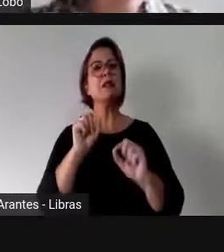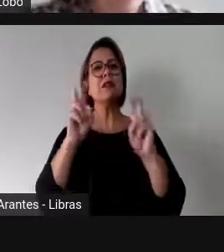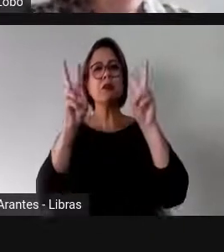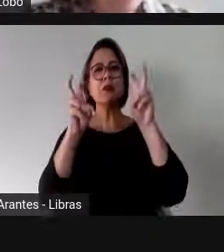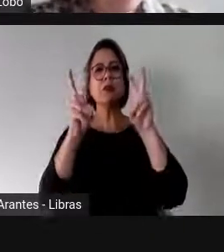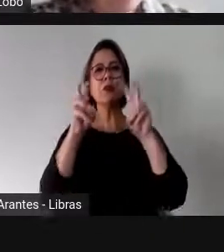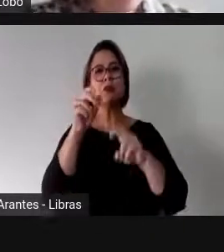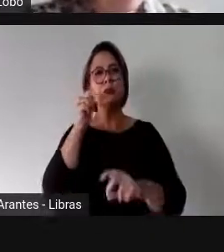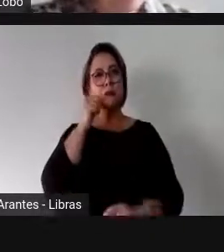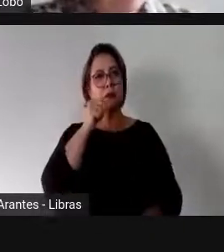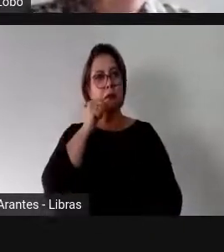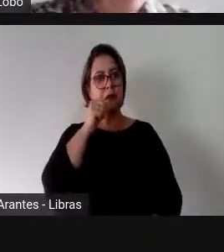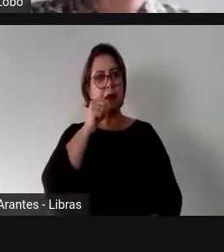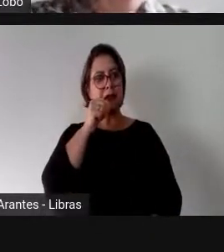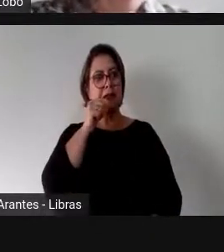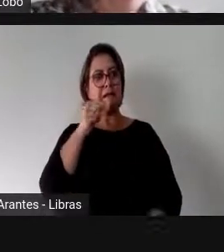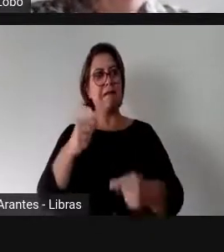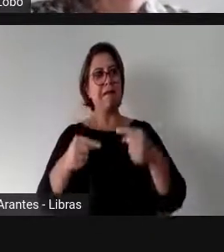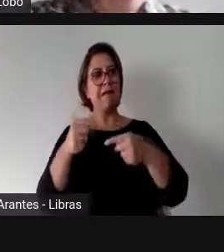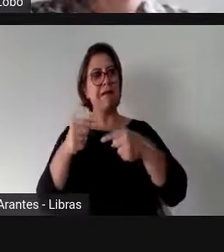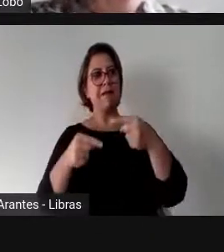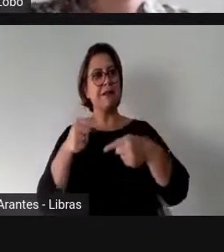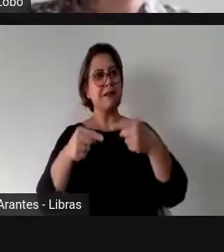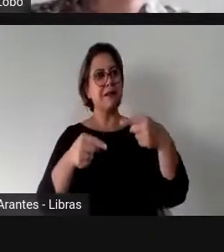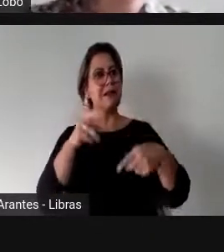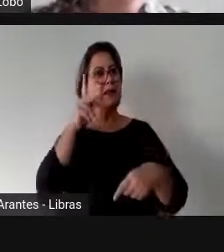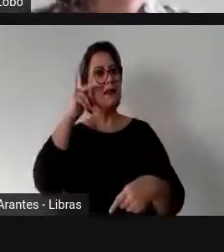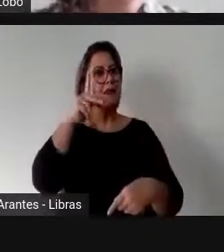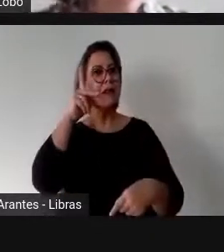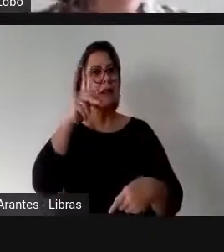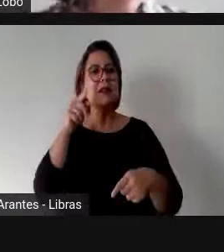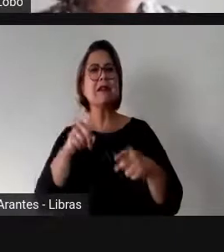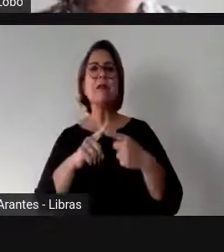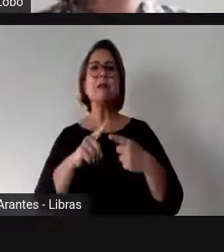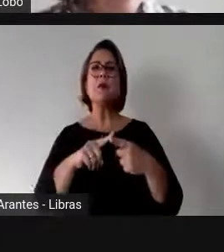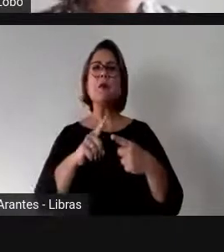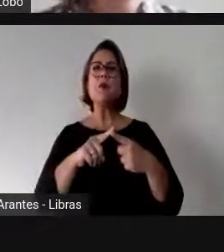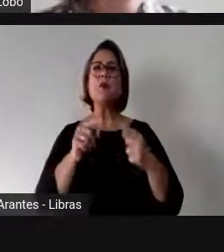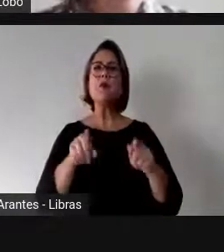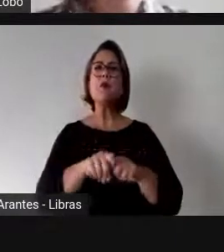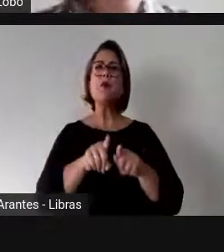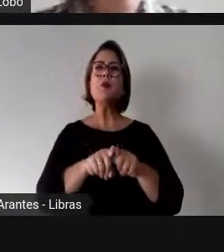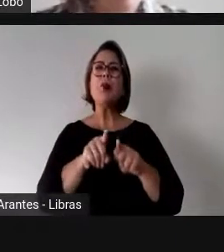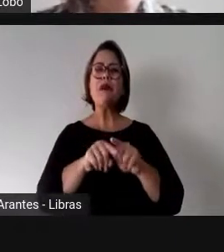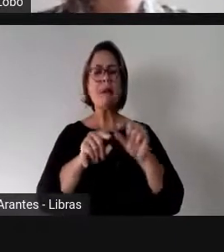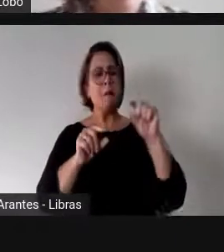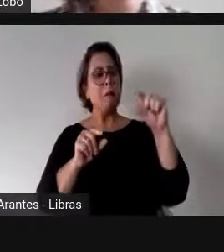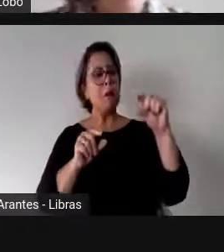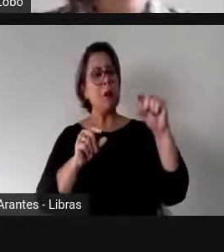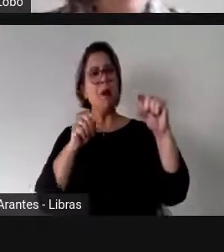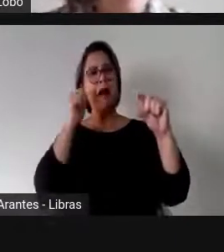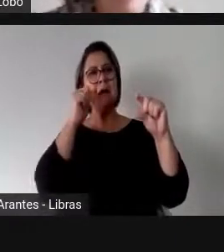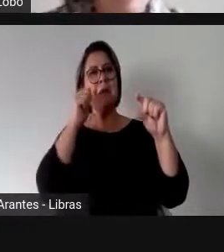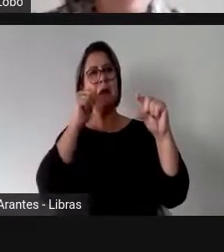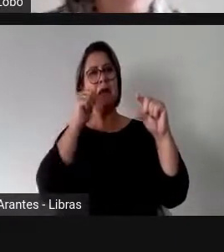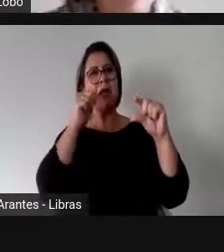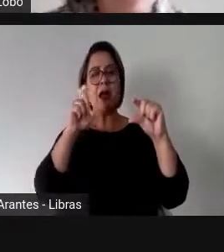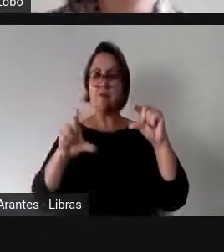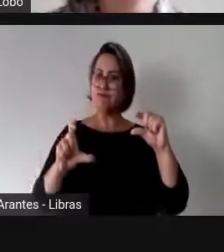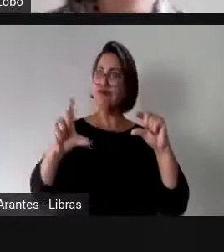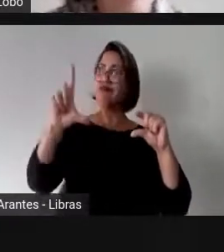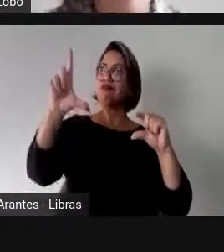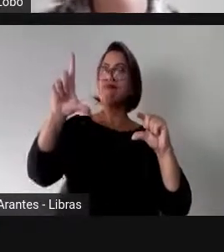Por que temos uma representação tão desigual entre homens e mulheres na política?